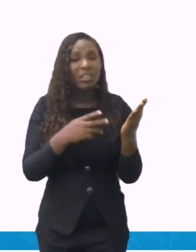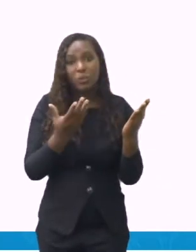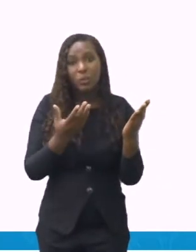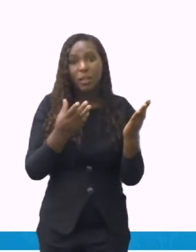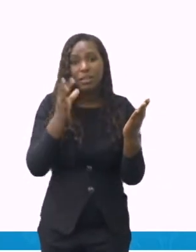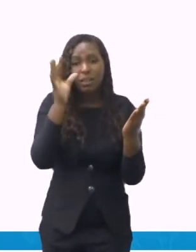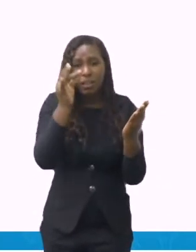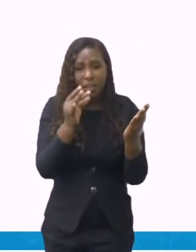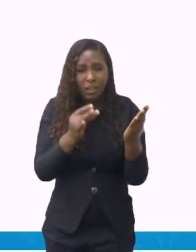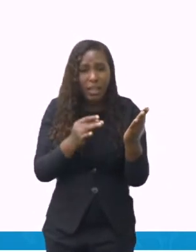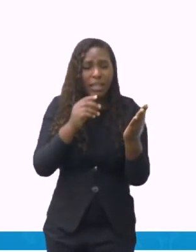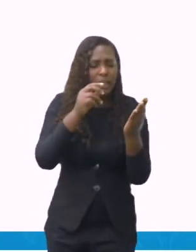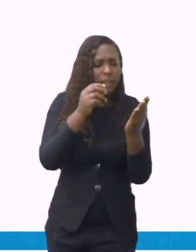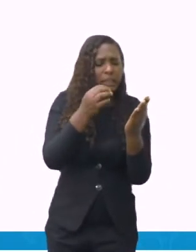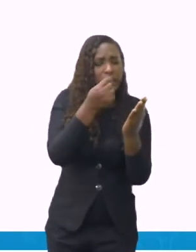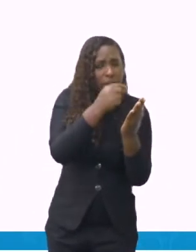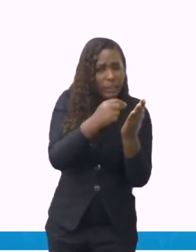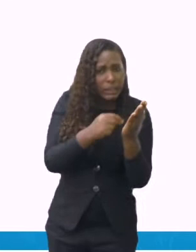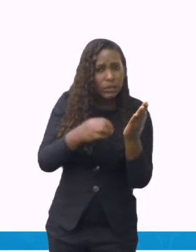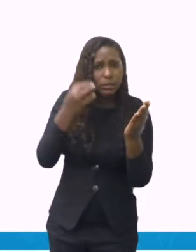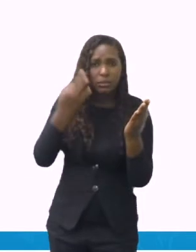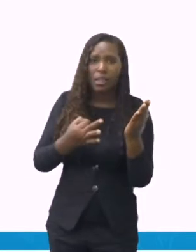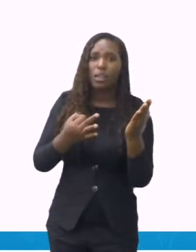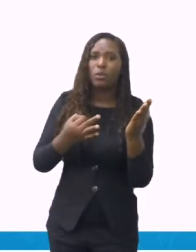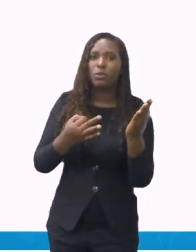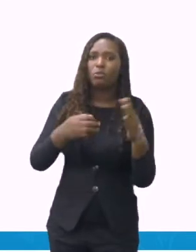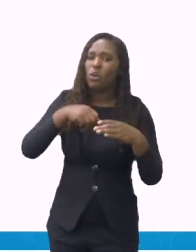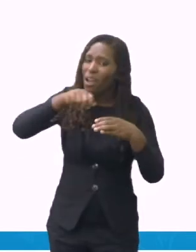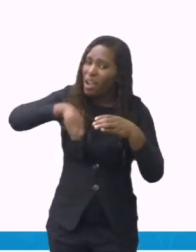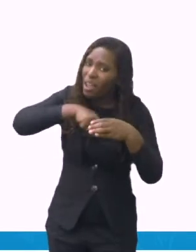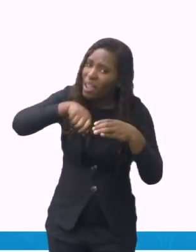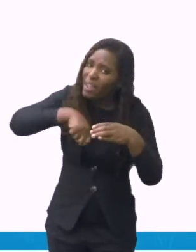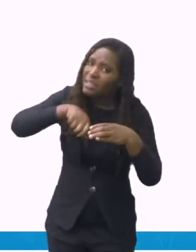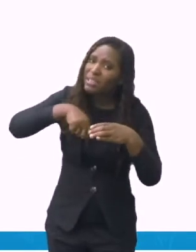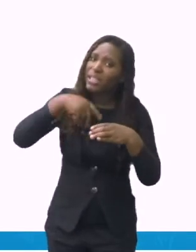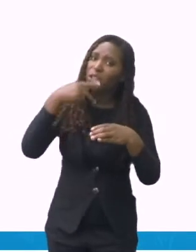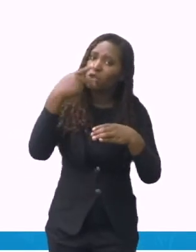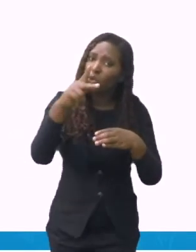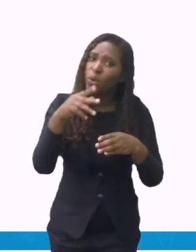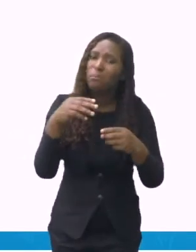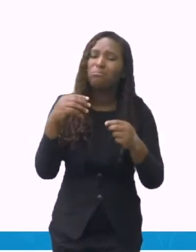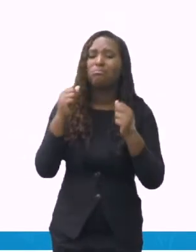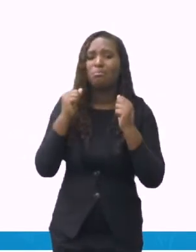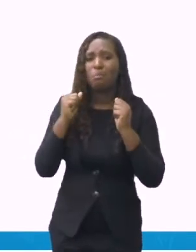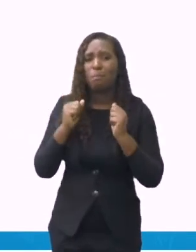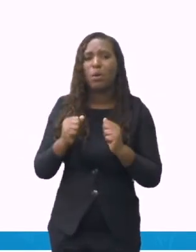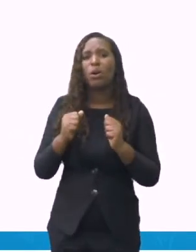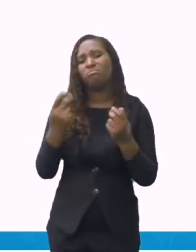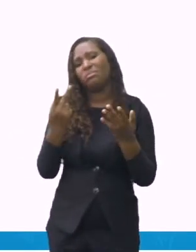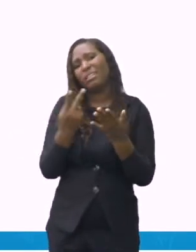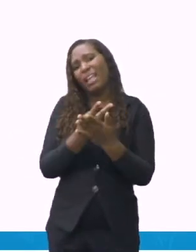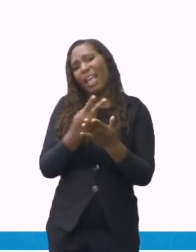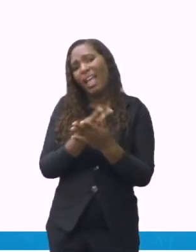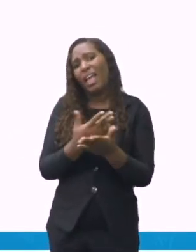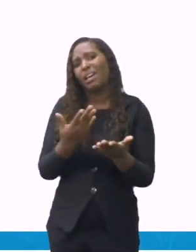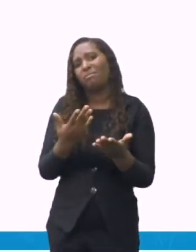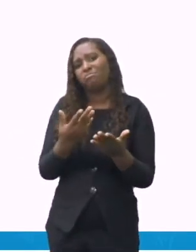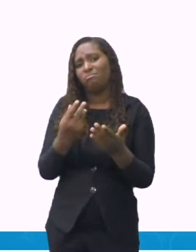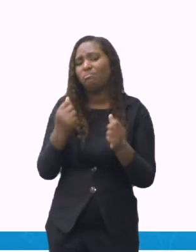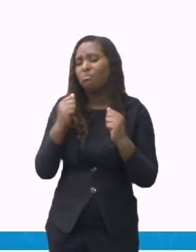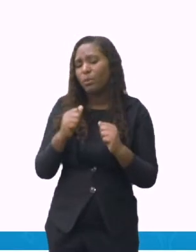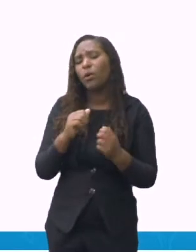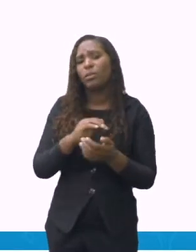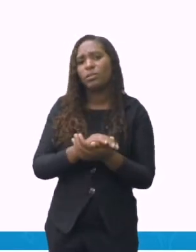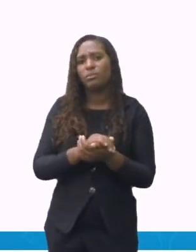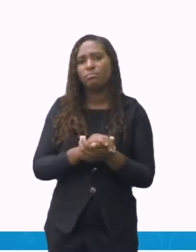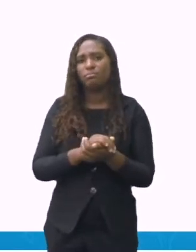Então, vamos lá. Devem ser descritas as especificações de cada alimento. O que significa